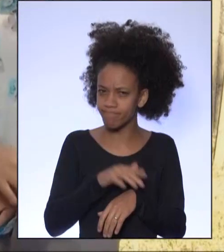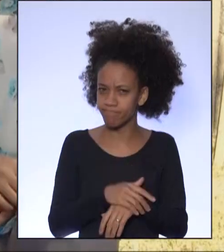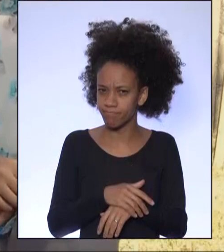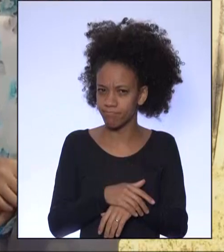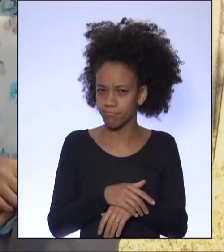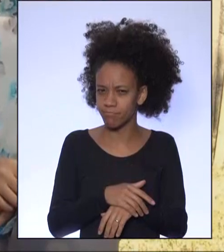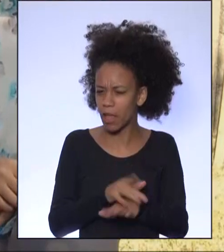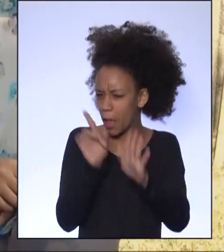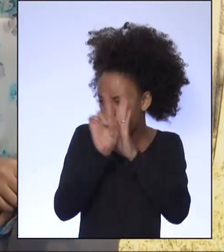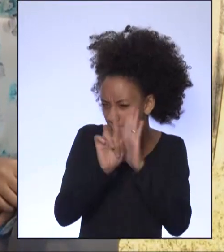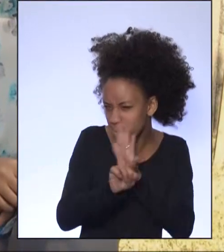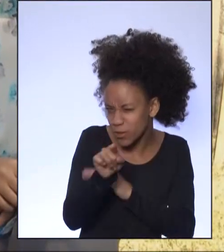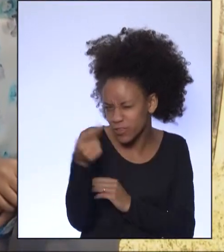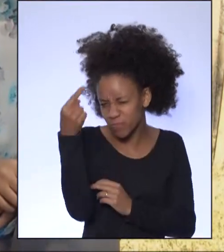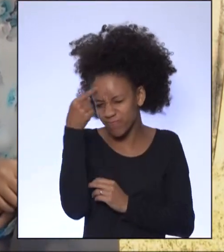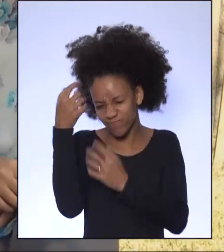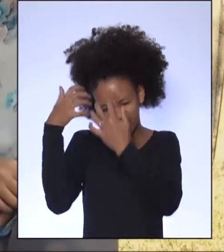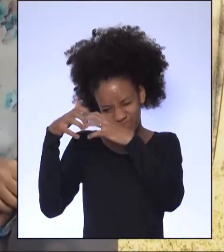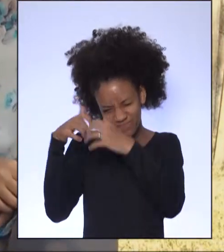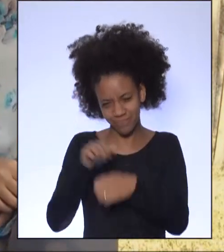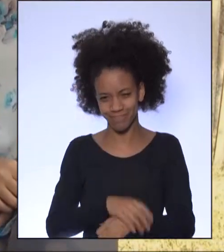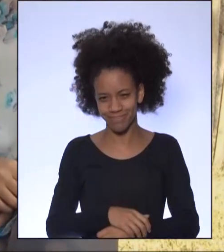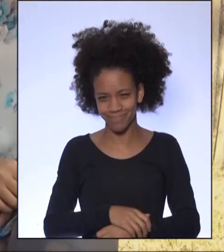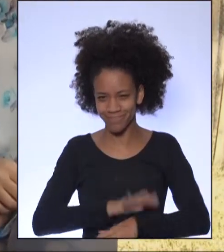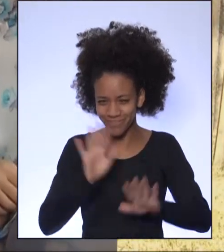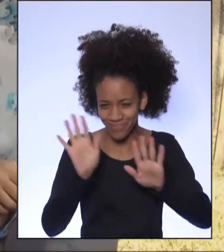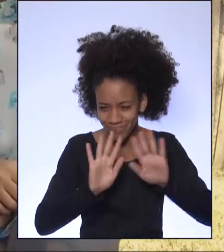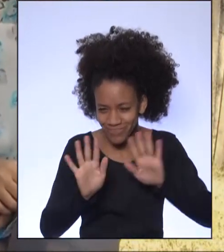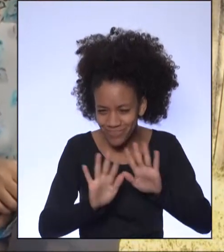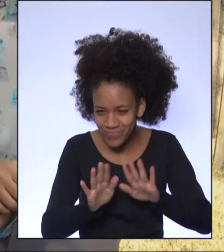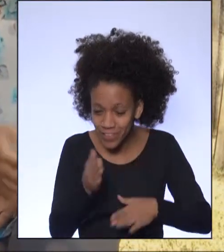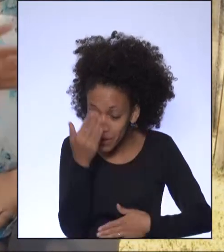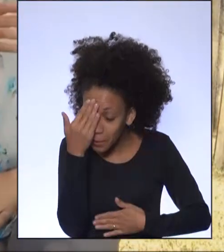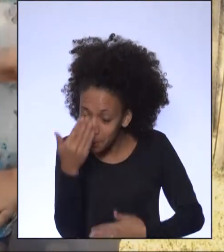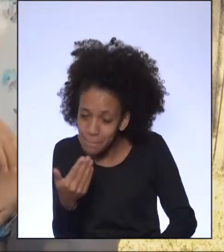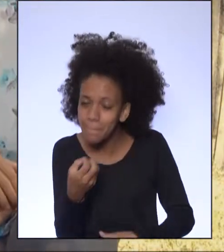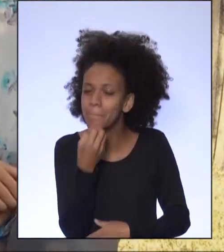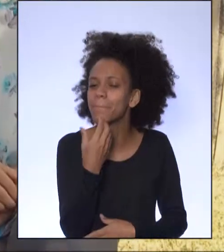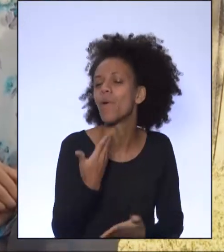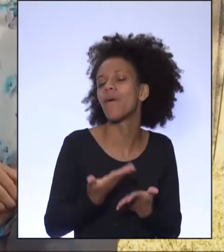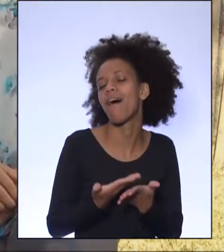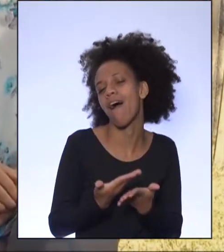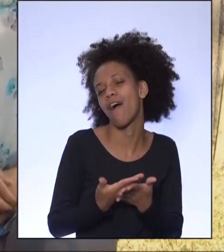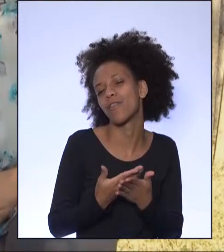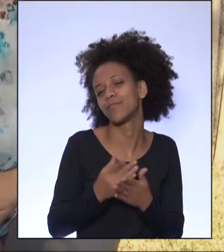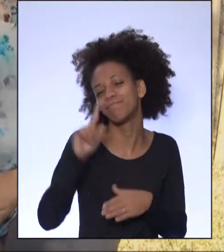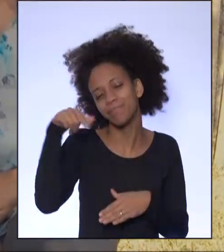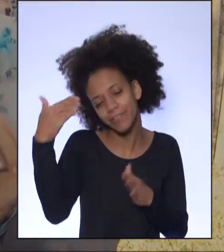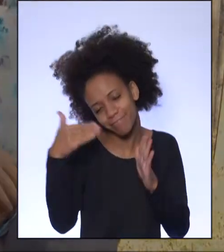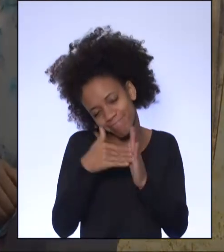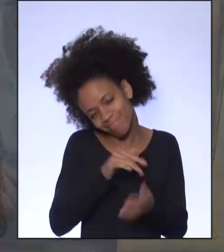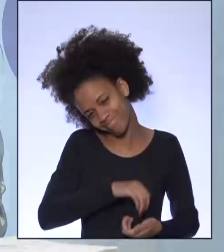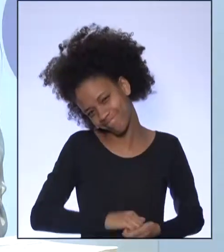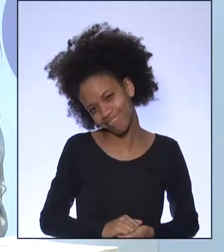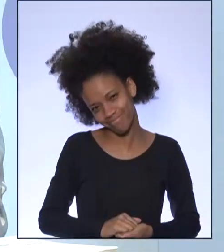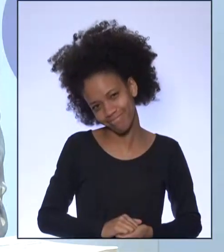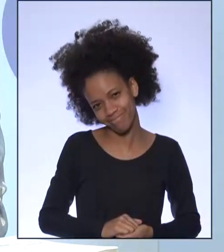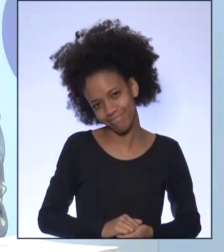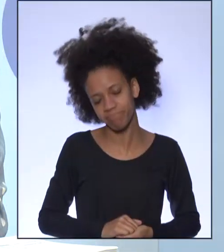vocês com essas questões, então. Boa reflexão, boa aula e até uma próxima vez. Tchau!